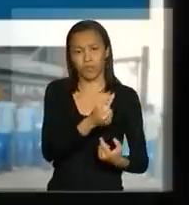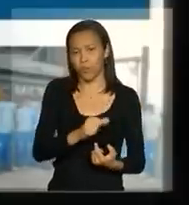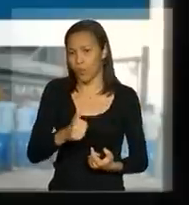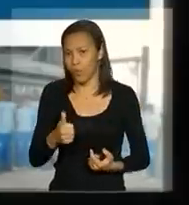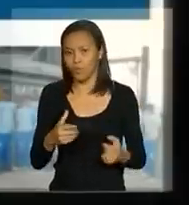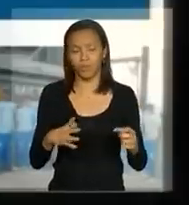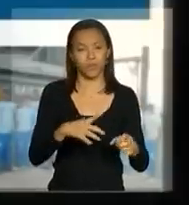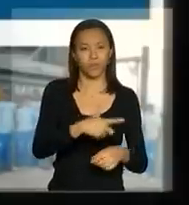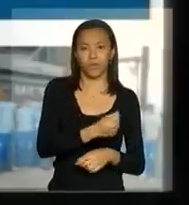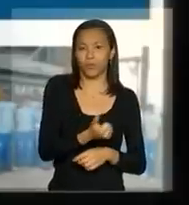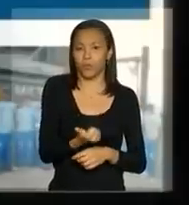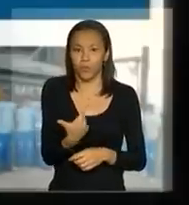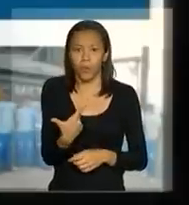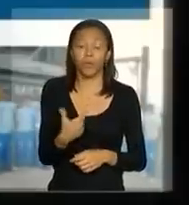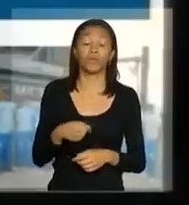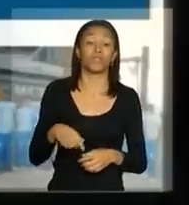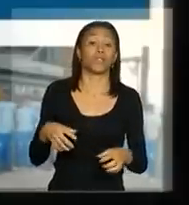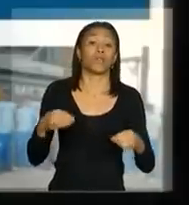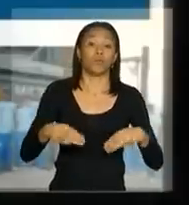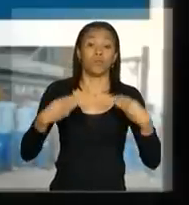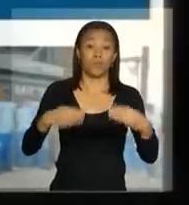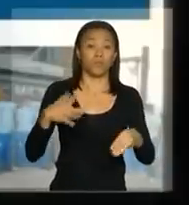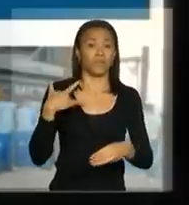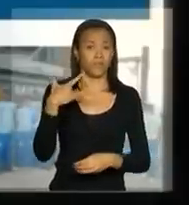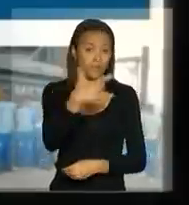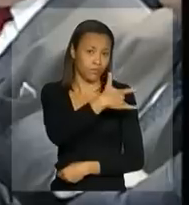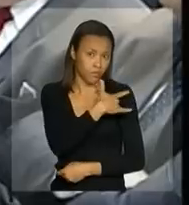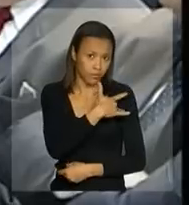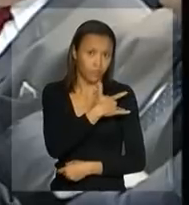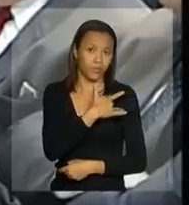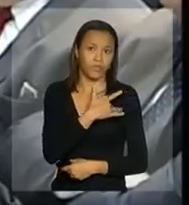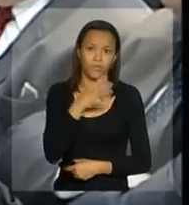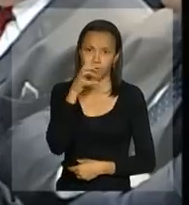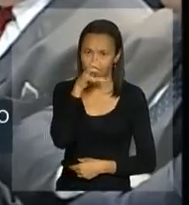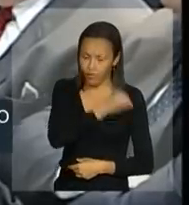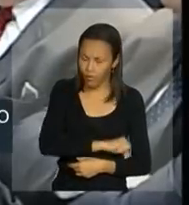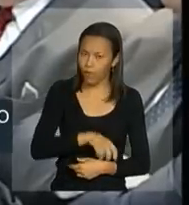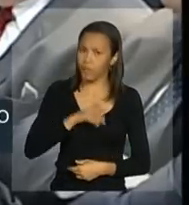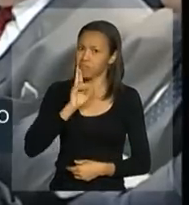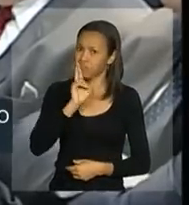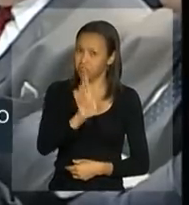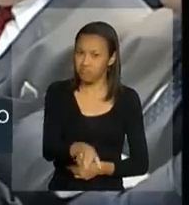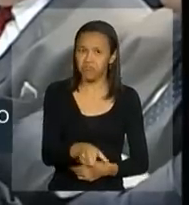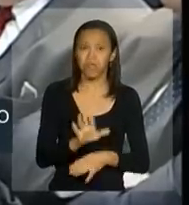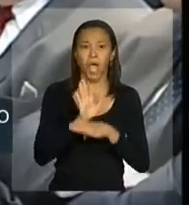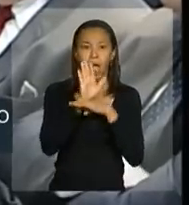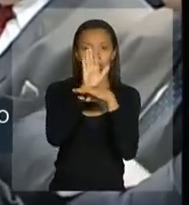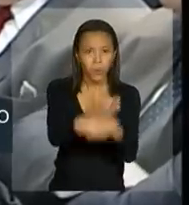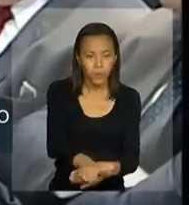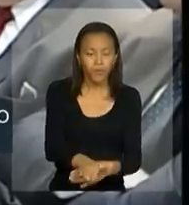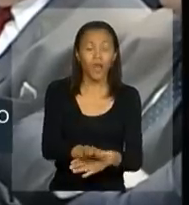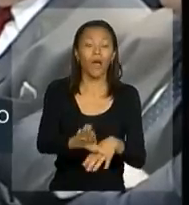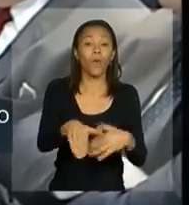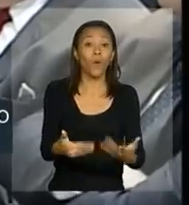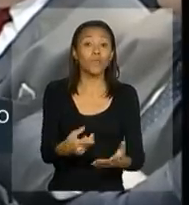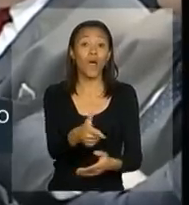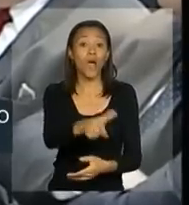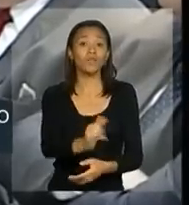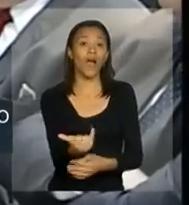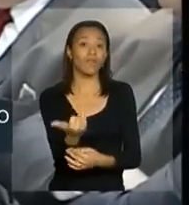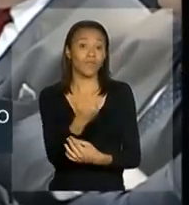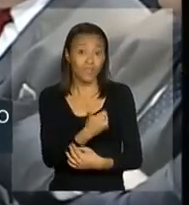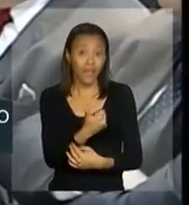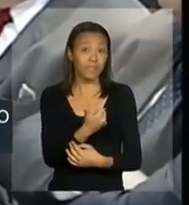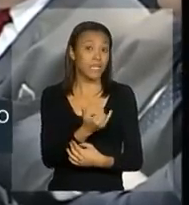2012, o Ministério da Saúde deu respostas muito eficazes quando acionado, quando